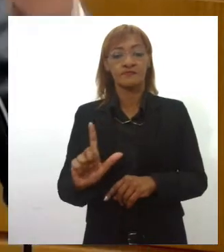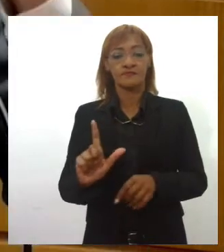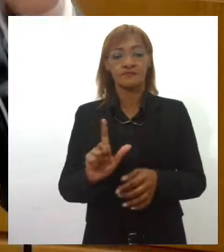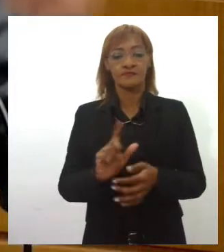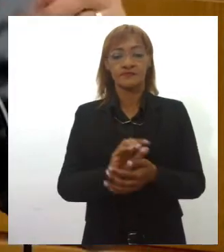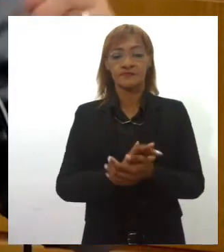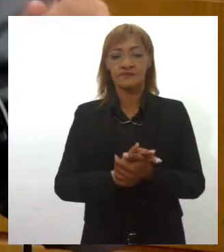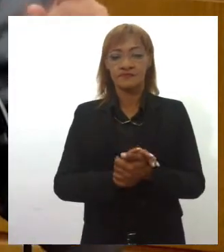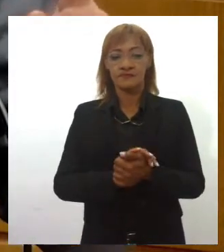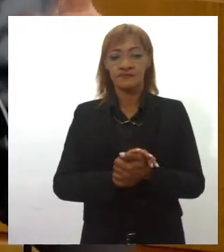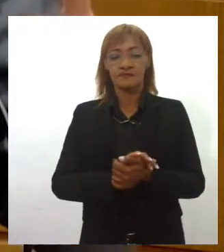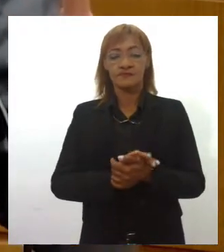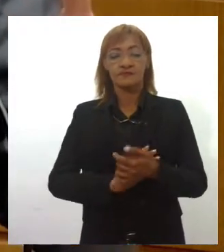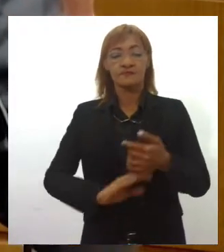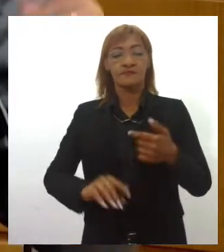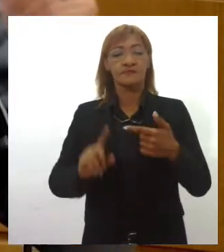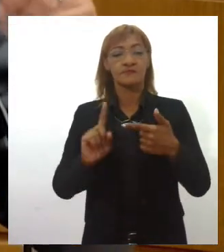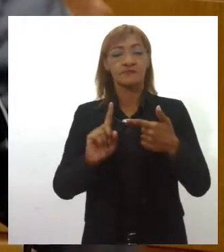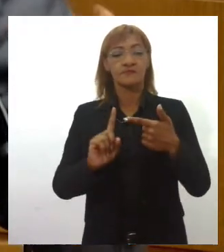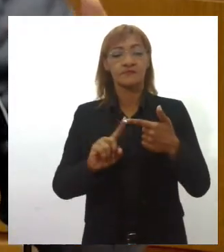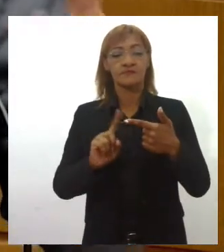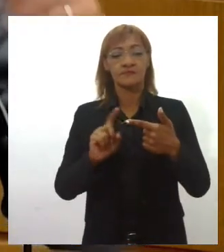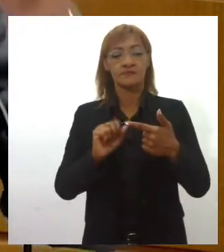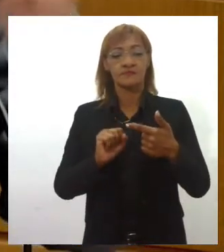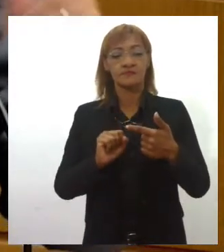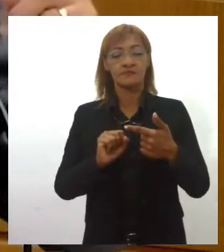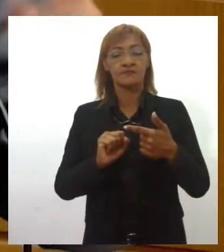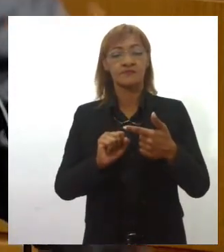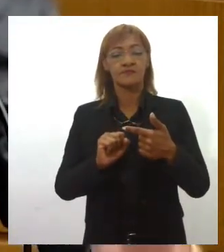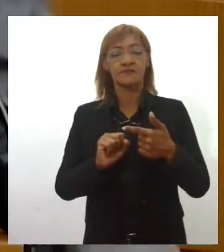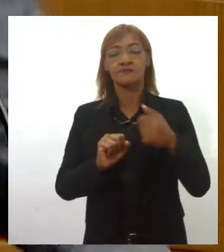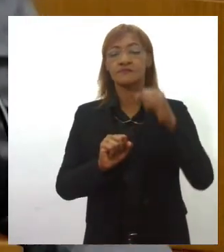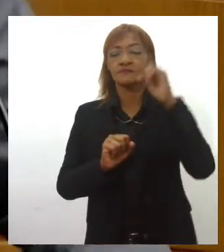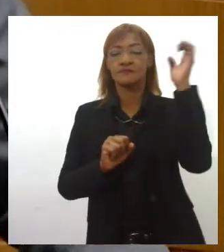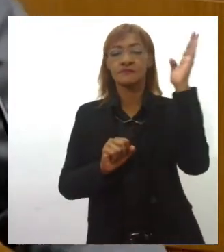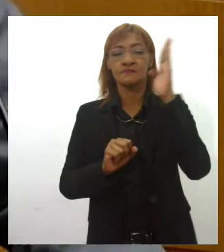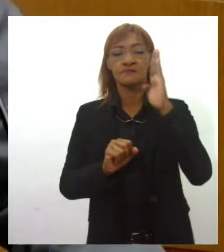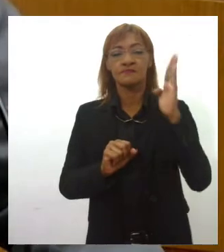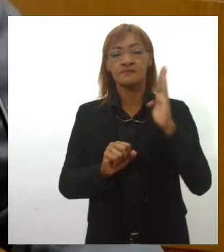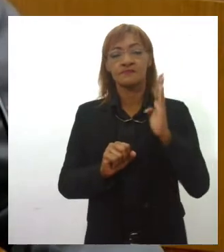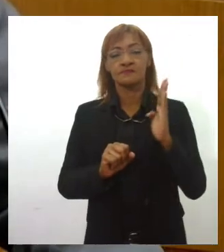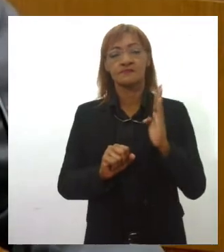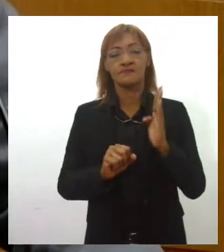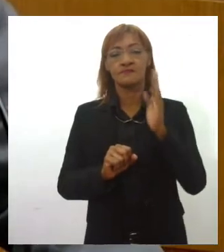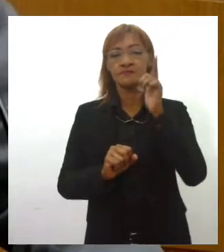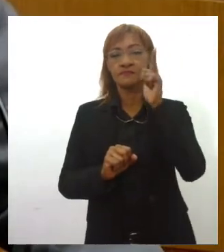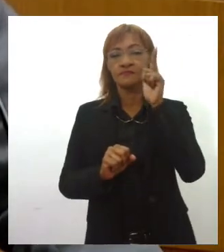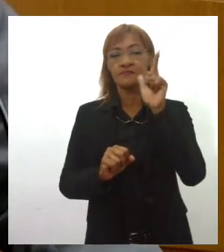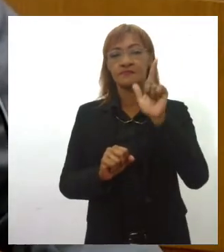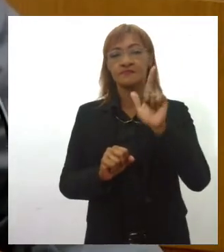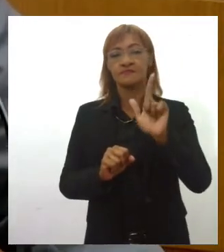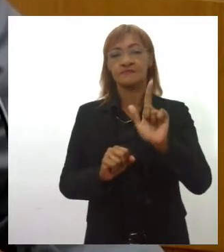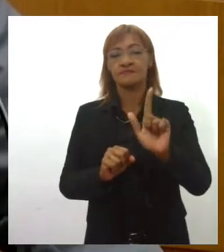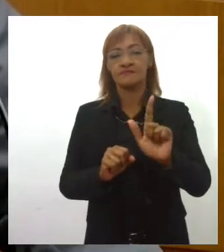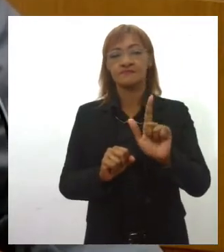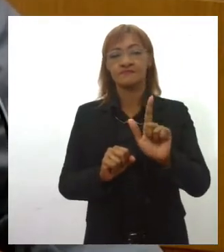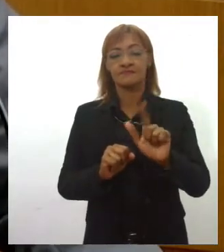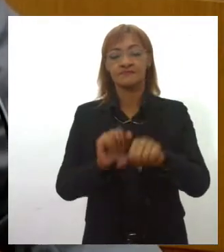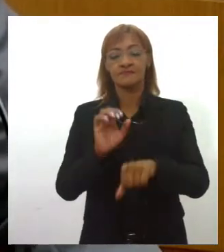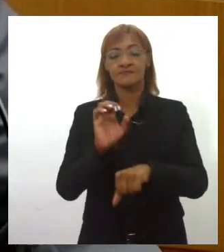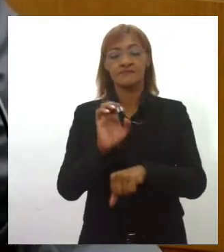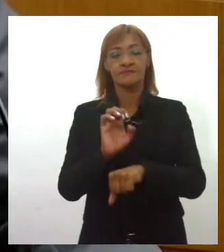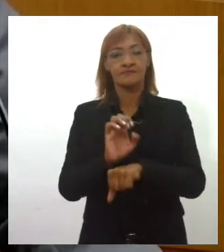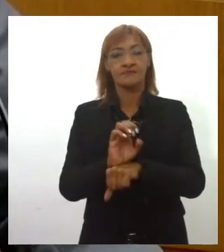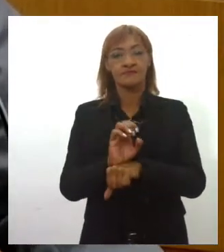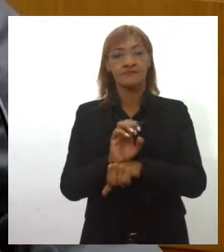A segunda entidade no Brasil a conseguir, estadual, regime